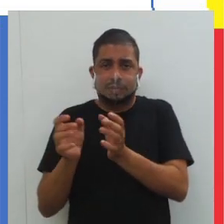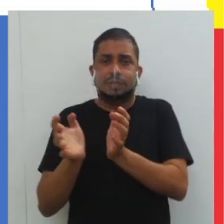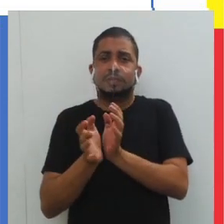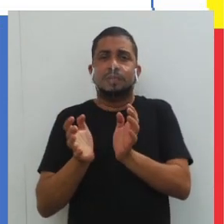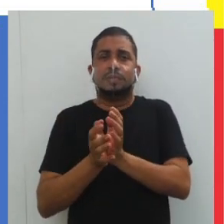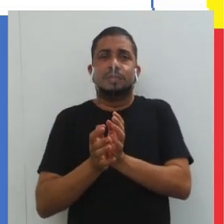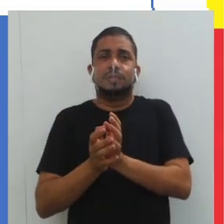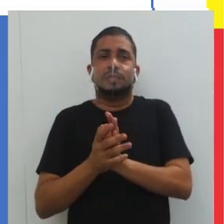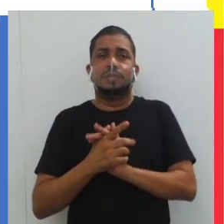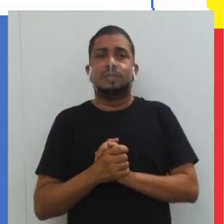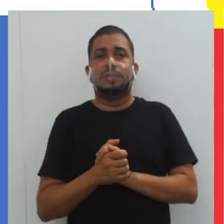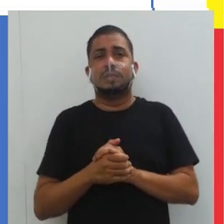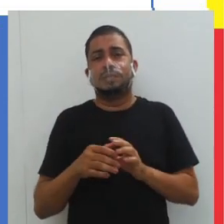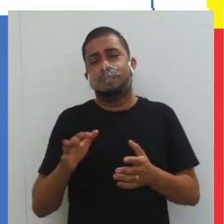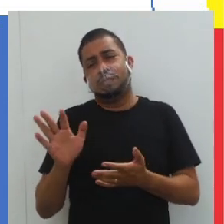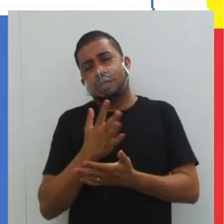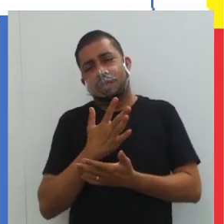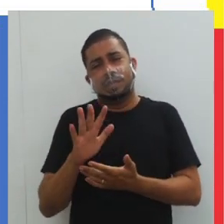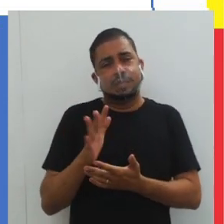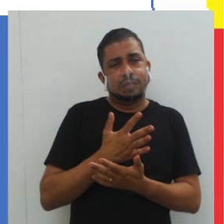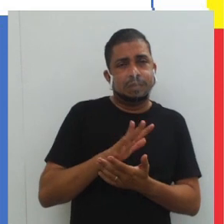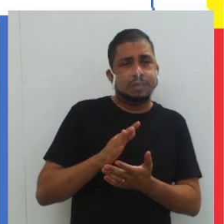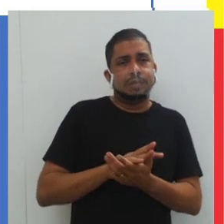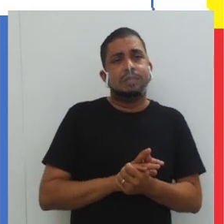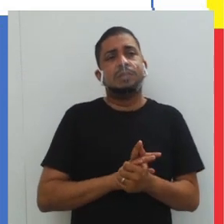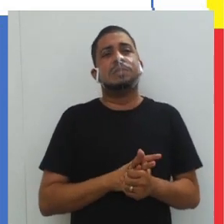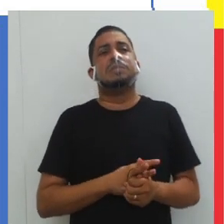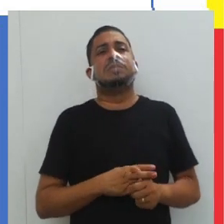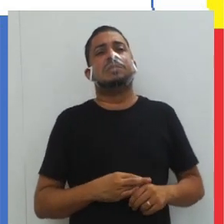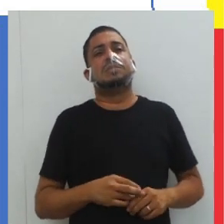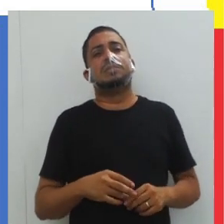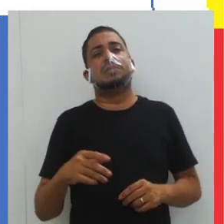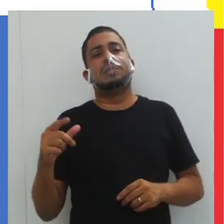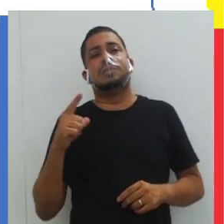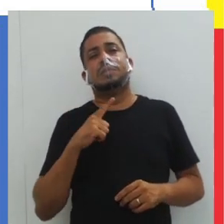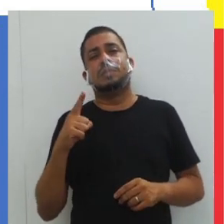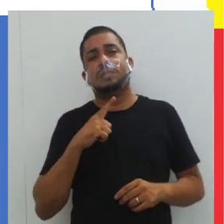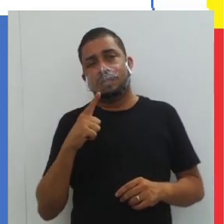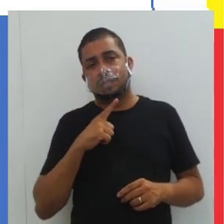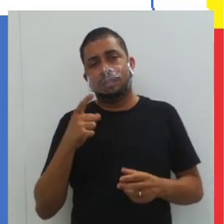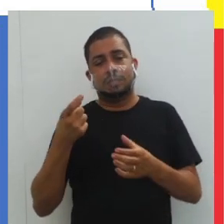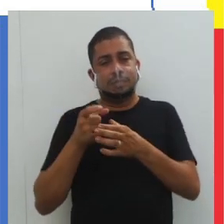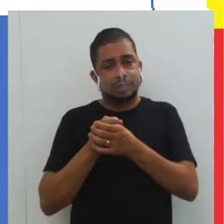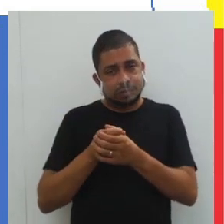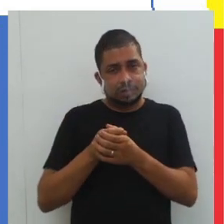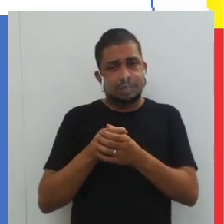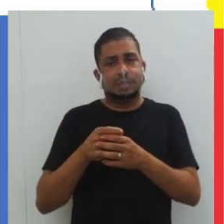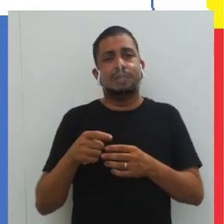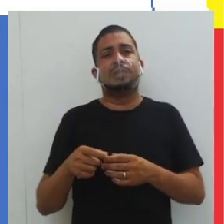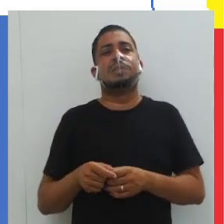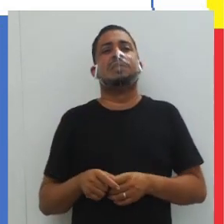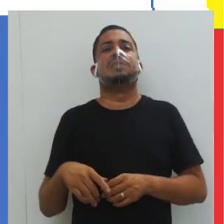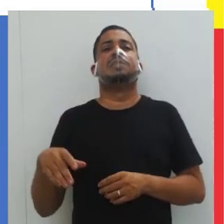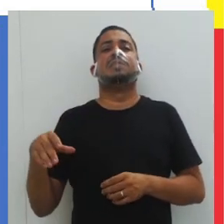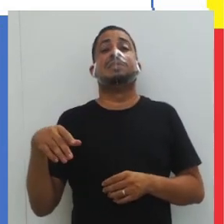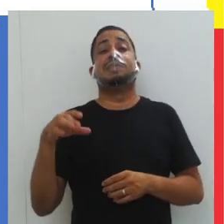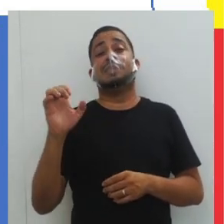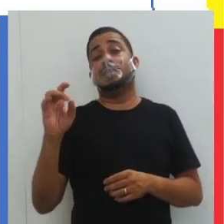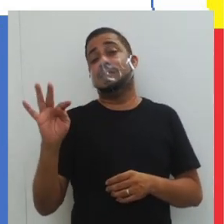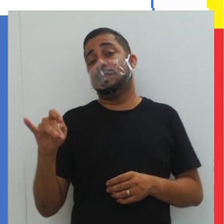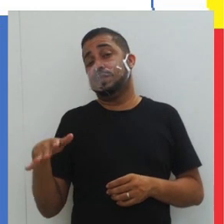grupo. E aí, há mais ou menos, estimados senhores das minorias étnicas.